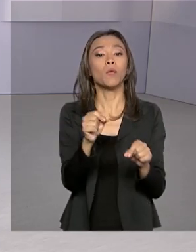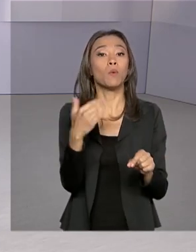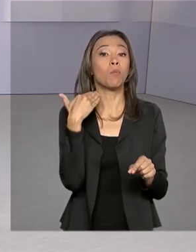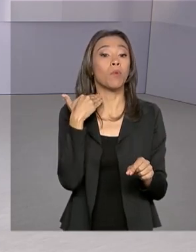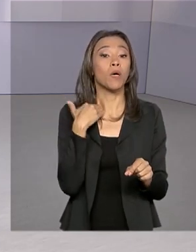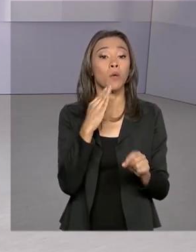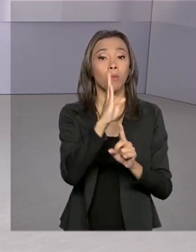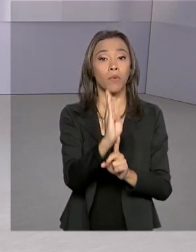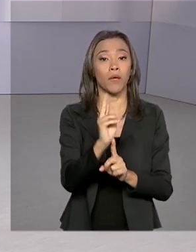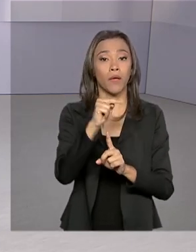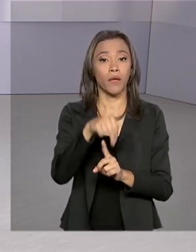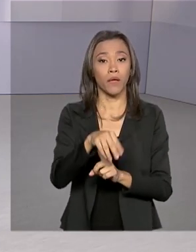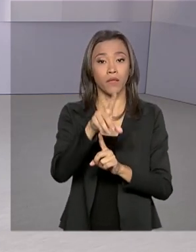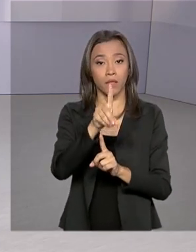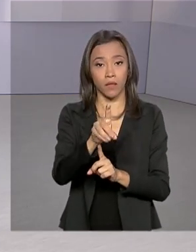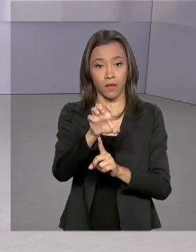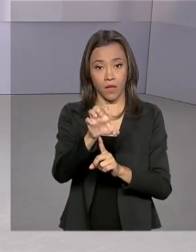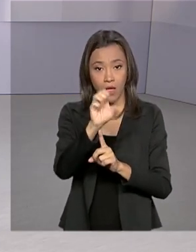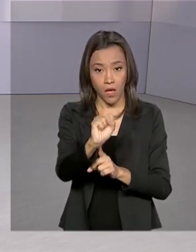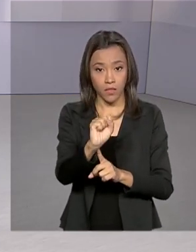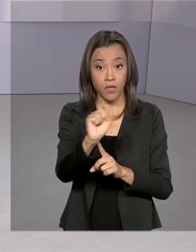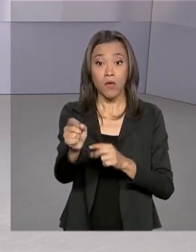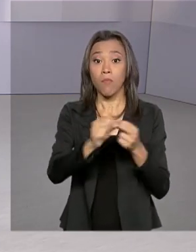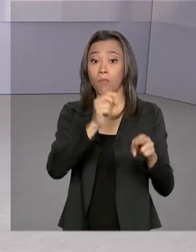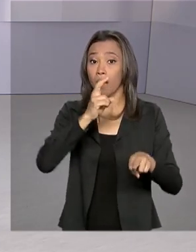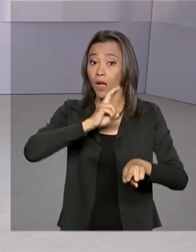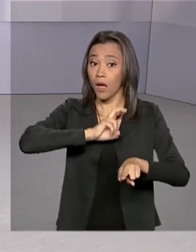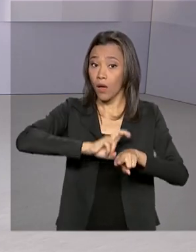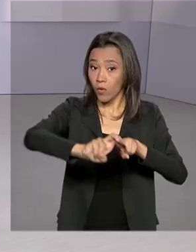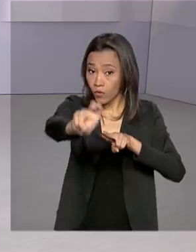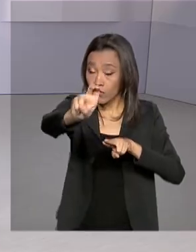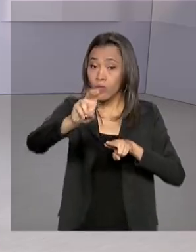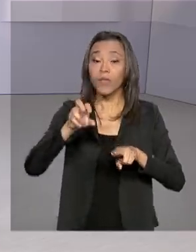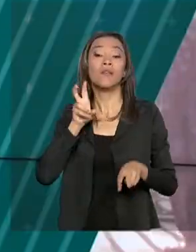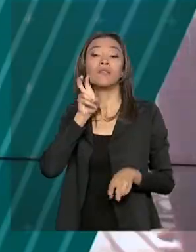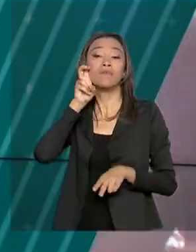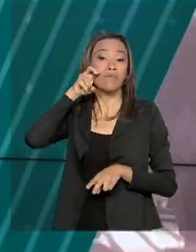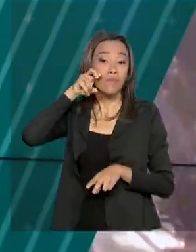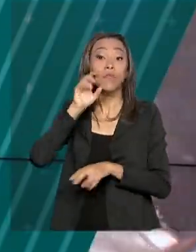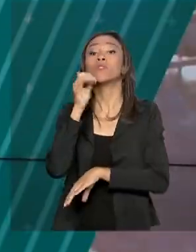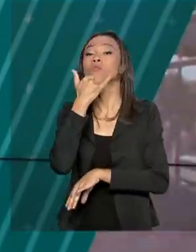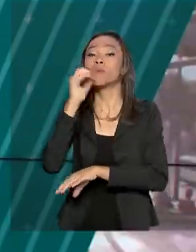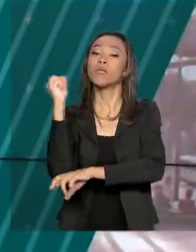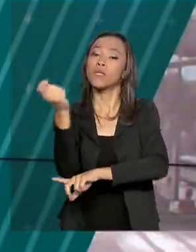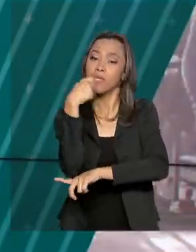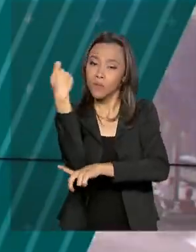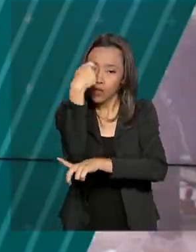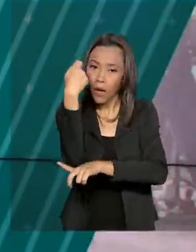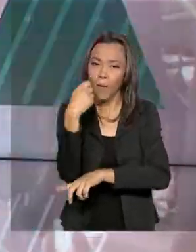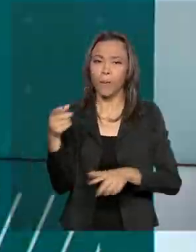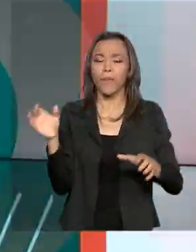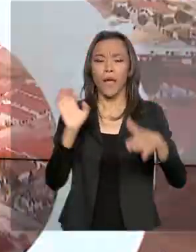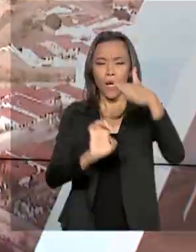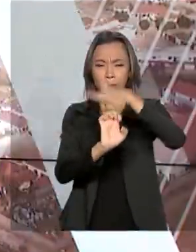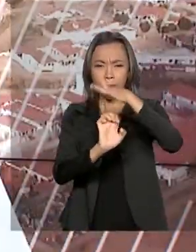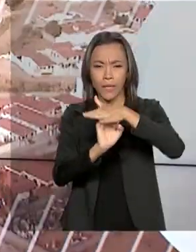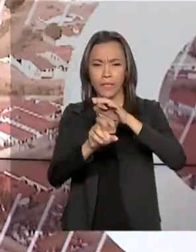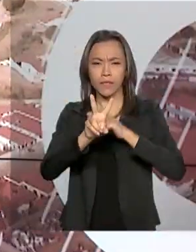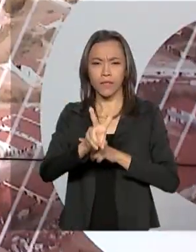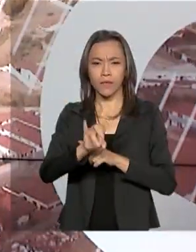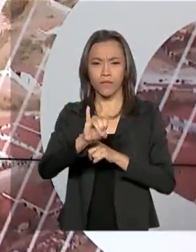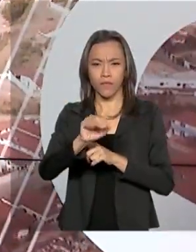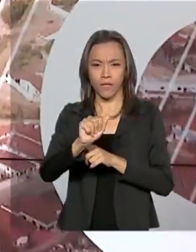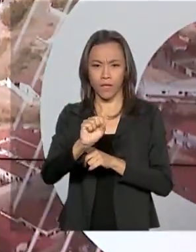Econômico e Social, o BNDES, para rodovias do Rio Grande do Sul. A Via Sul Concessionária, que administra